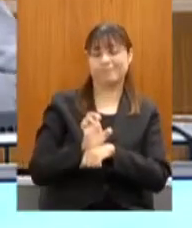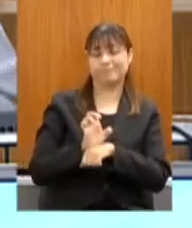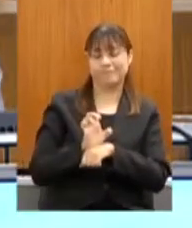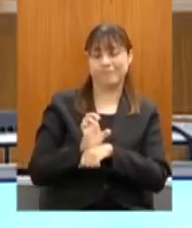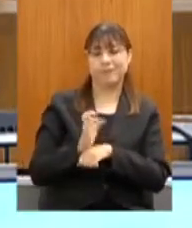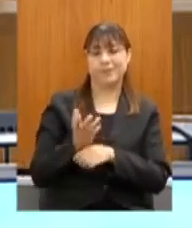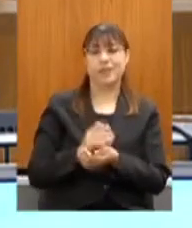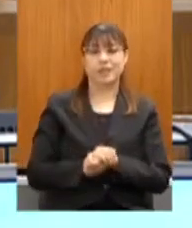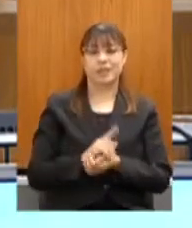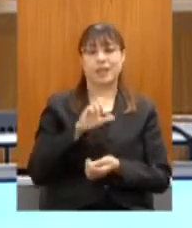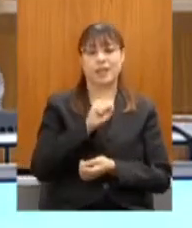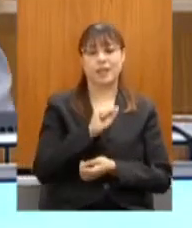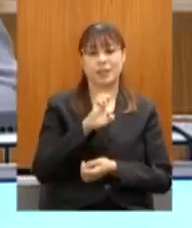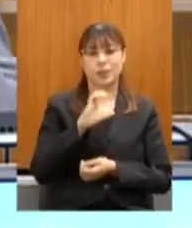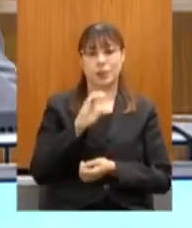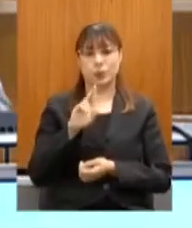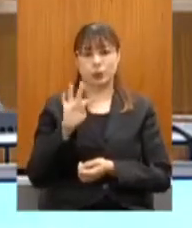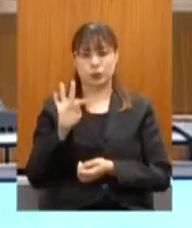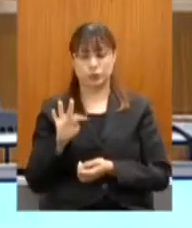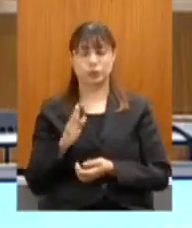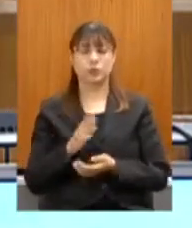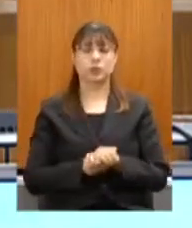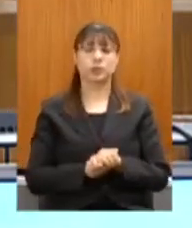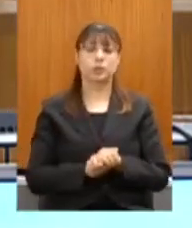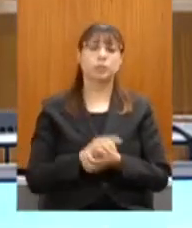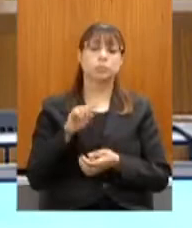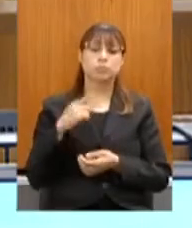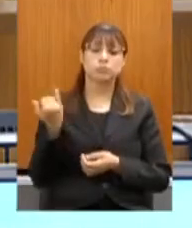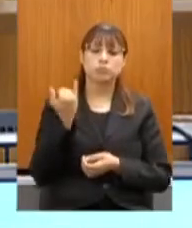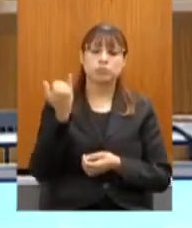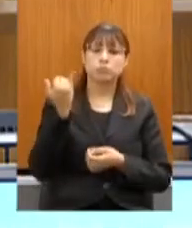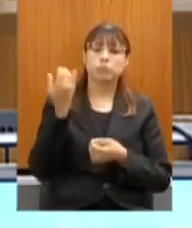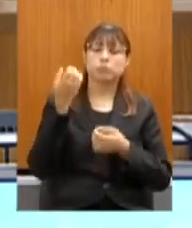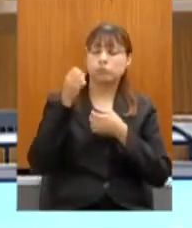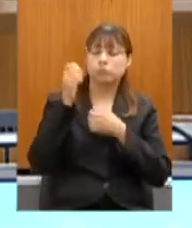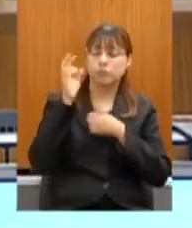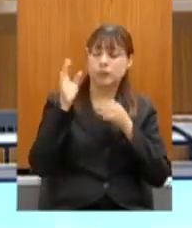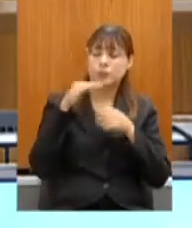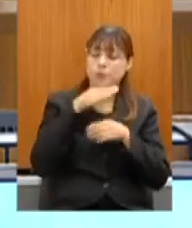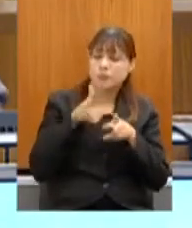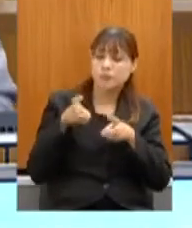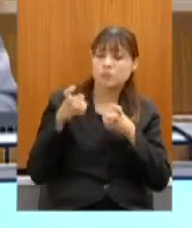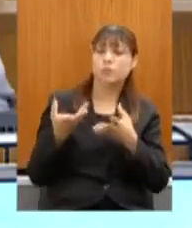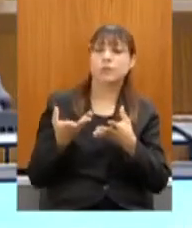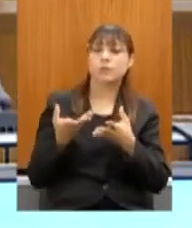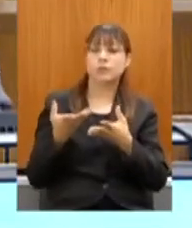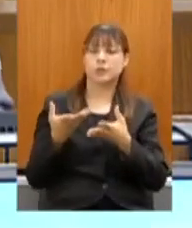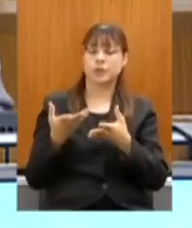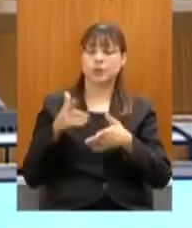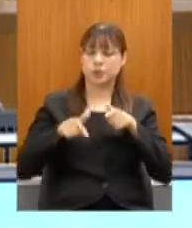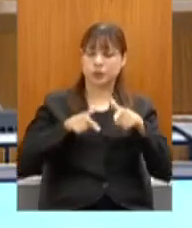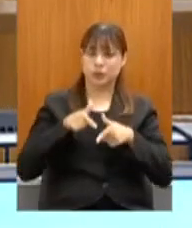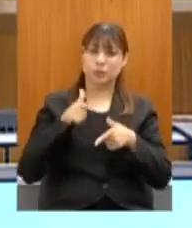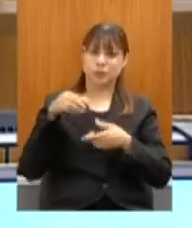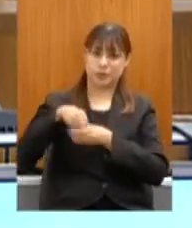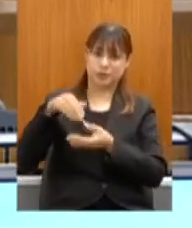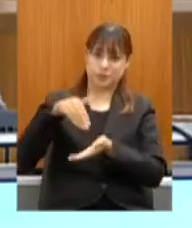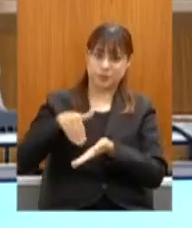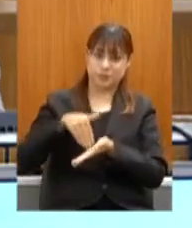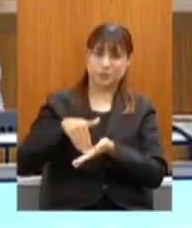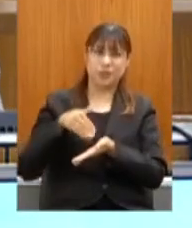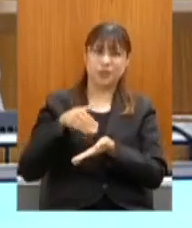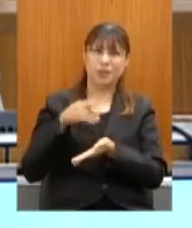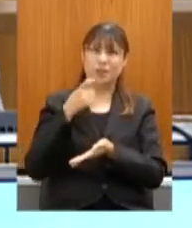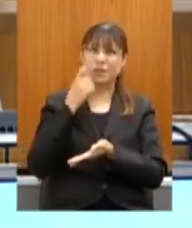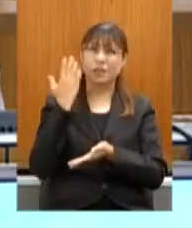atividade econômica, dá luz para as ações da secretaria e tivemos agora, no mês